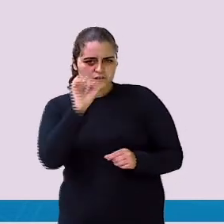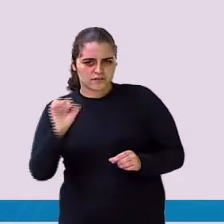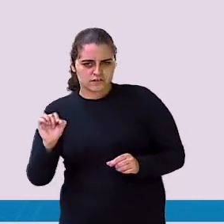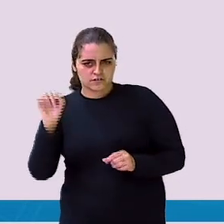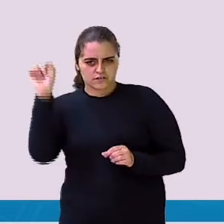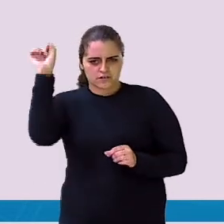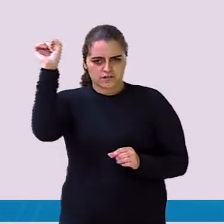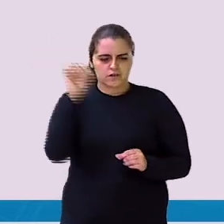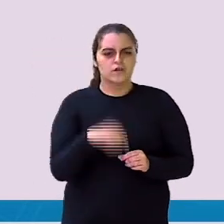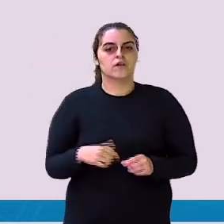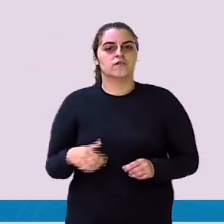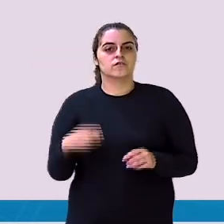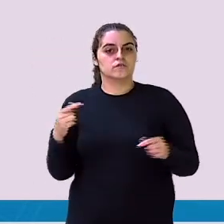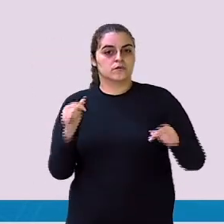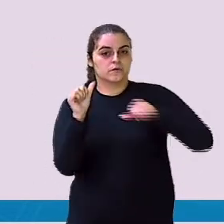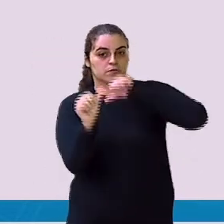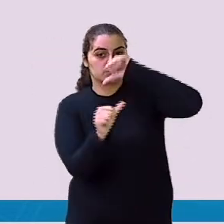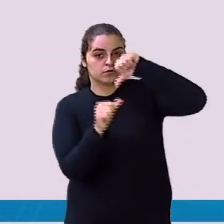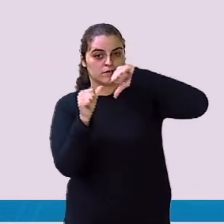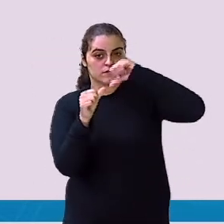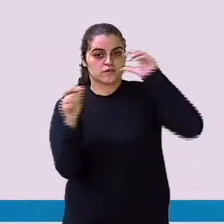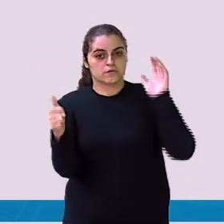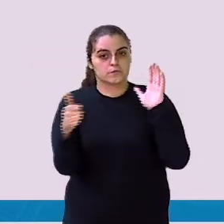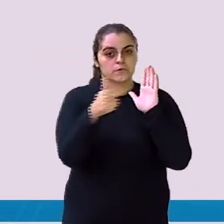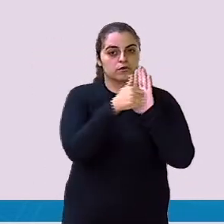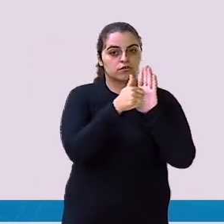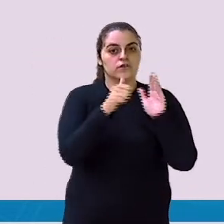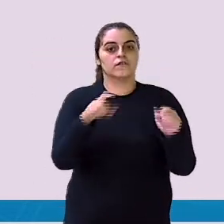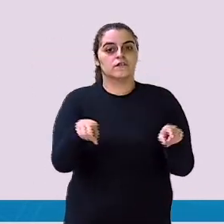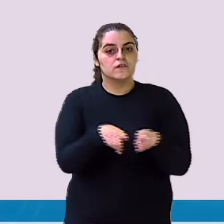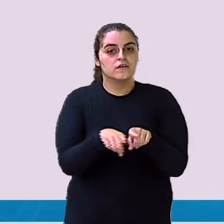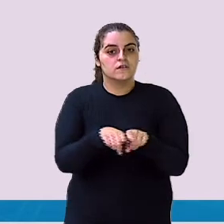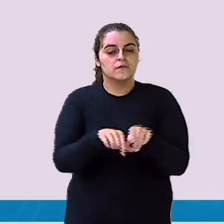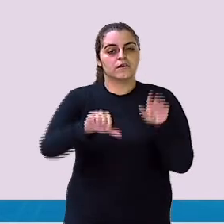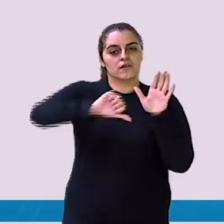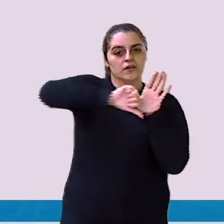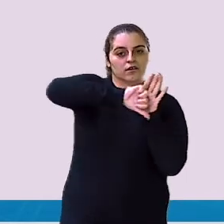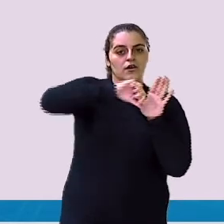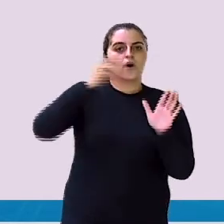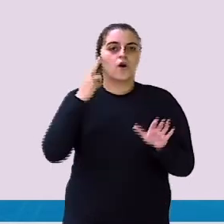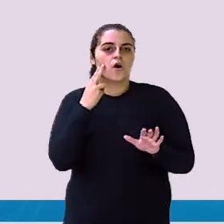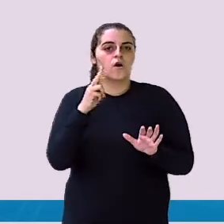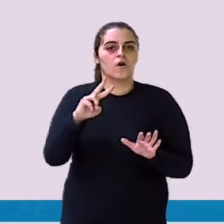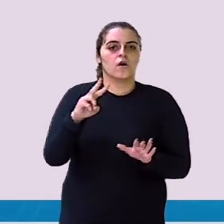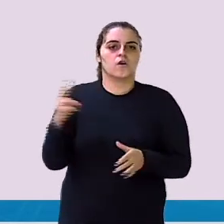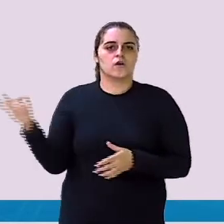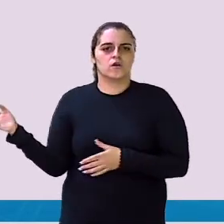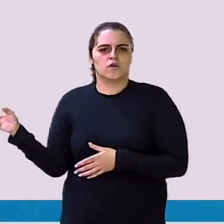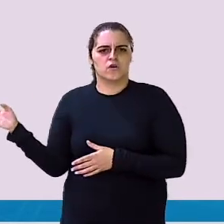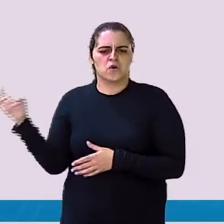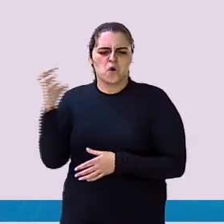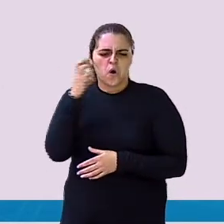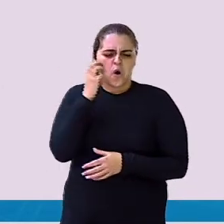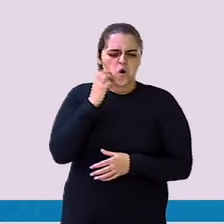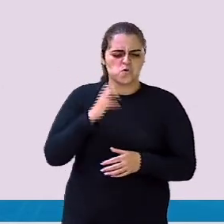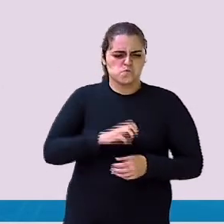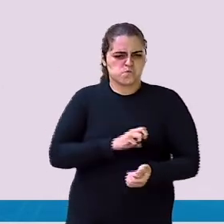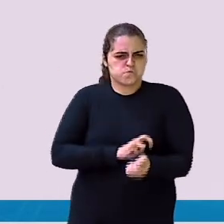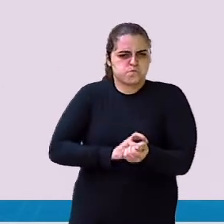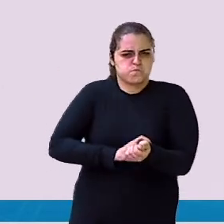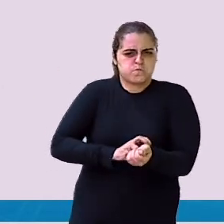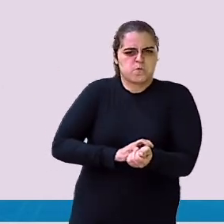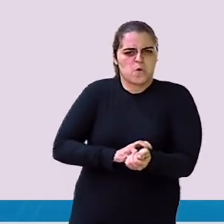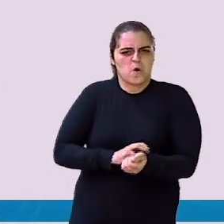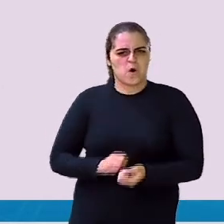Positivos E os impactos Negativos Olha a primeira imagem O Cascão tá bravo Com a Magali